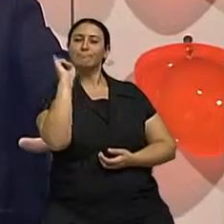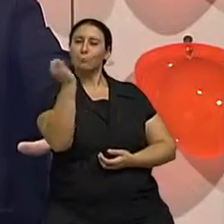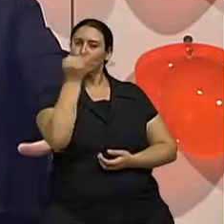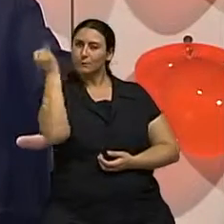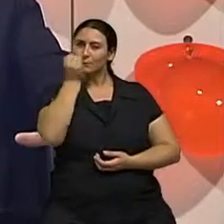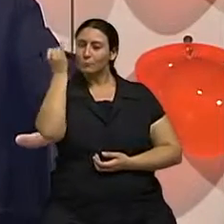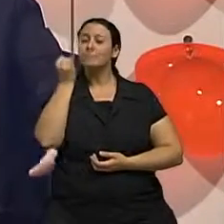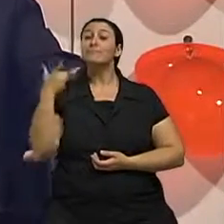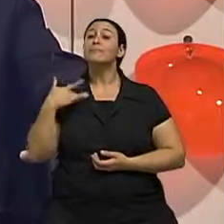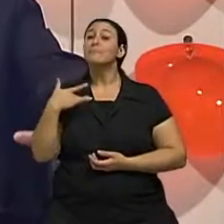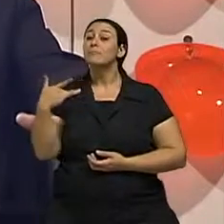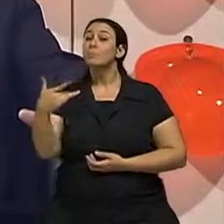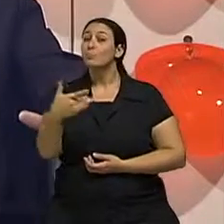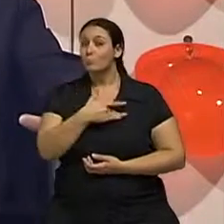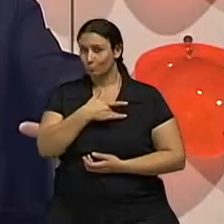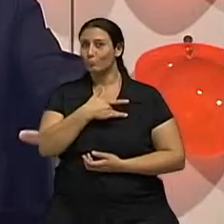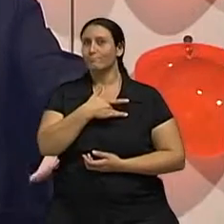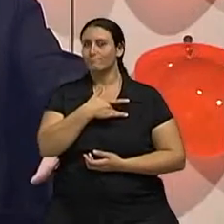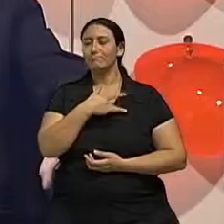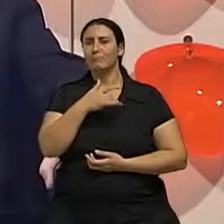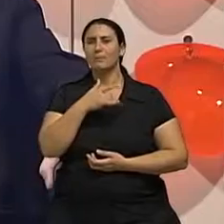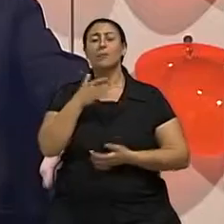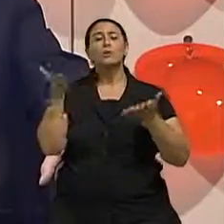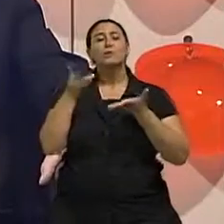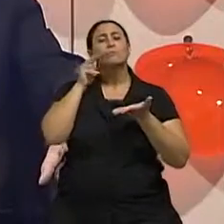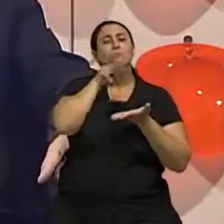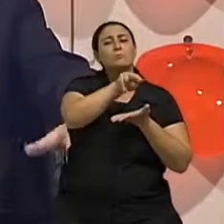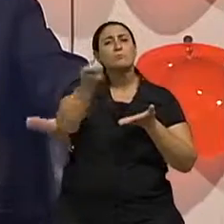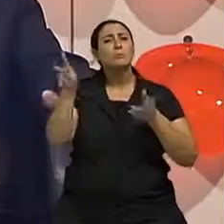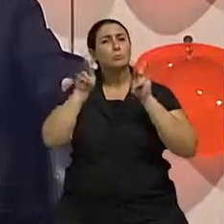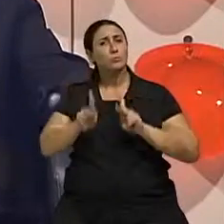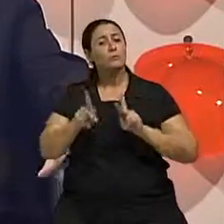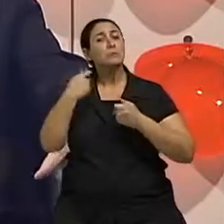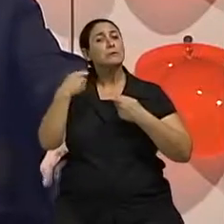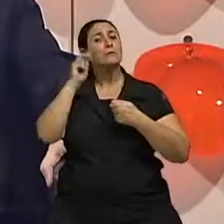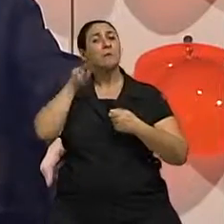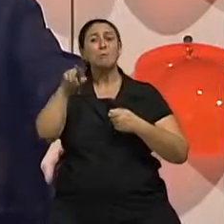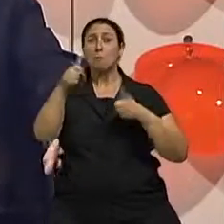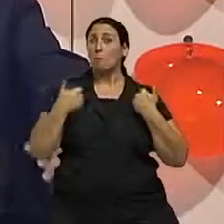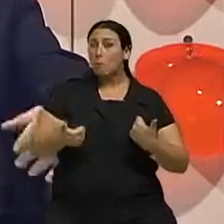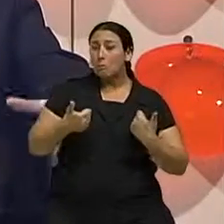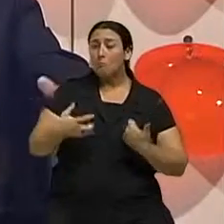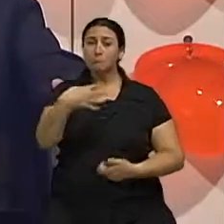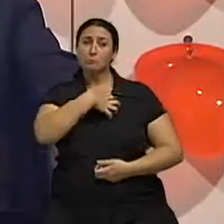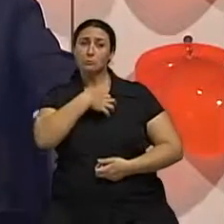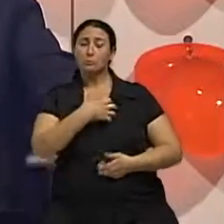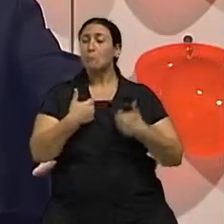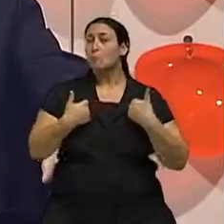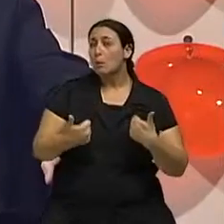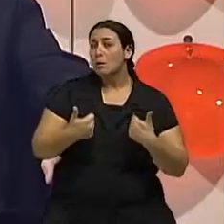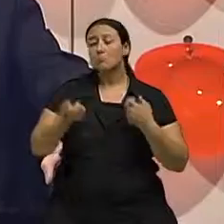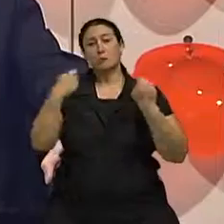hoje já não se considera tanto a idade da pessoa. Ah, O importante é tu estar bem contigo, fazer um bom